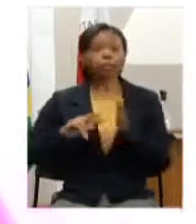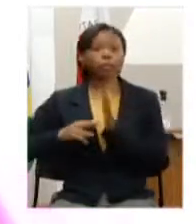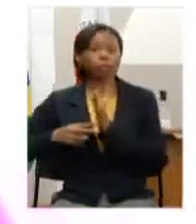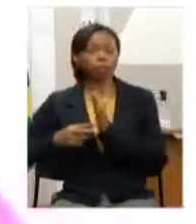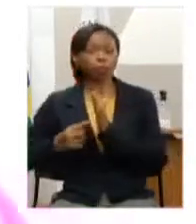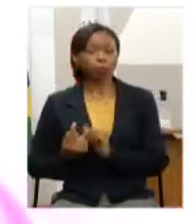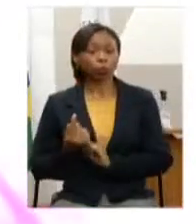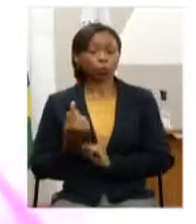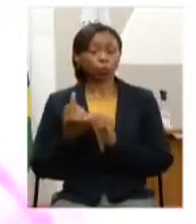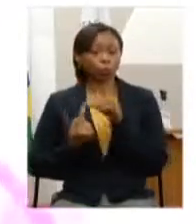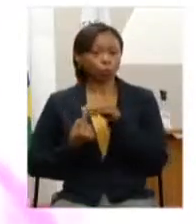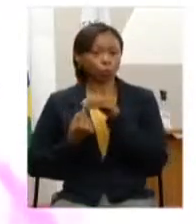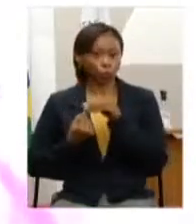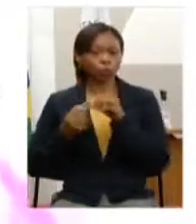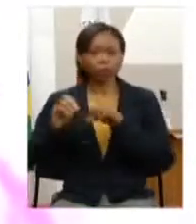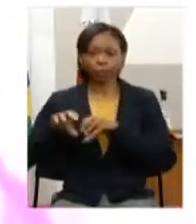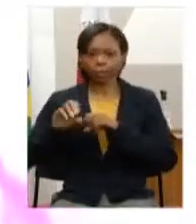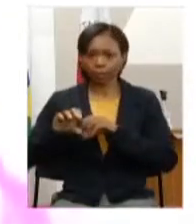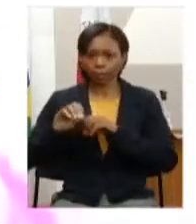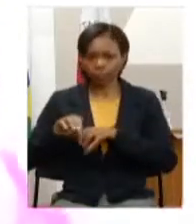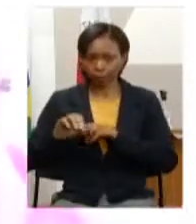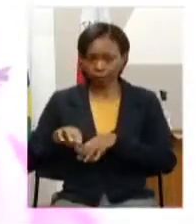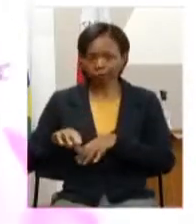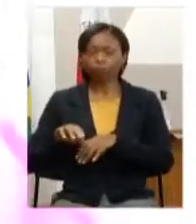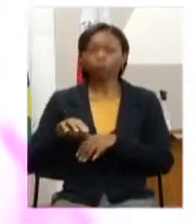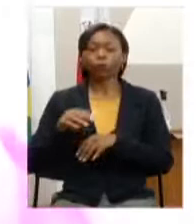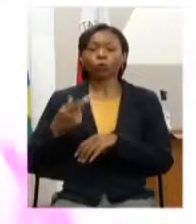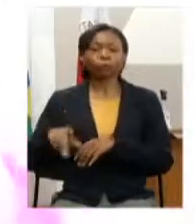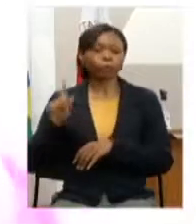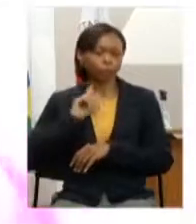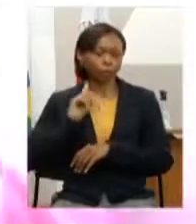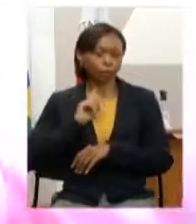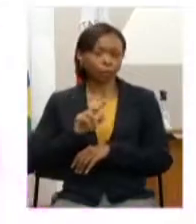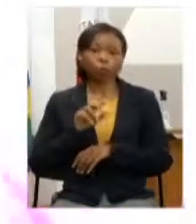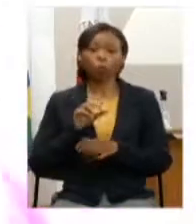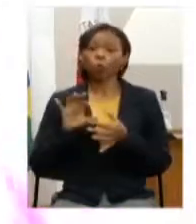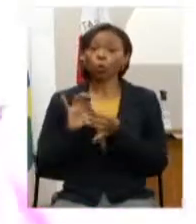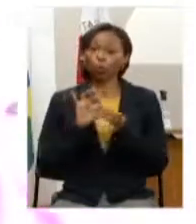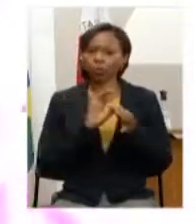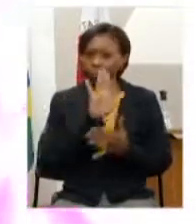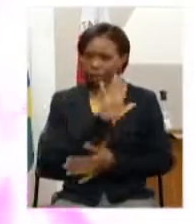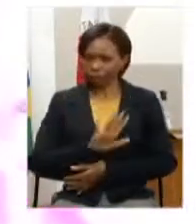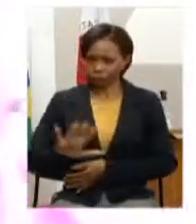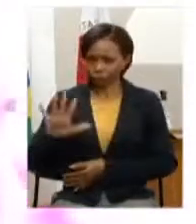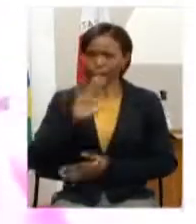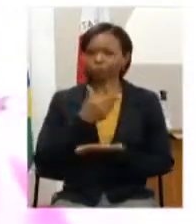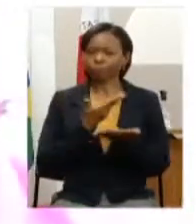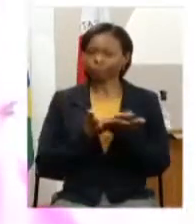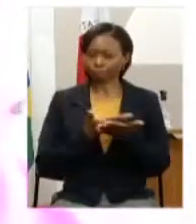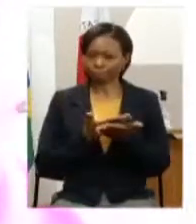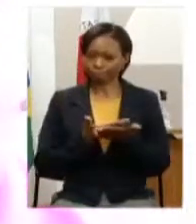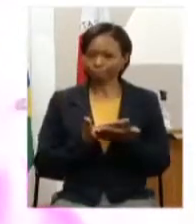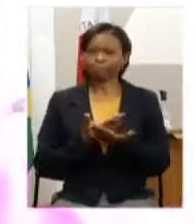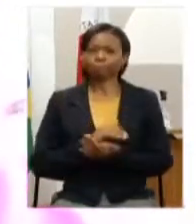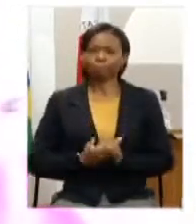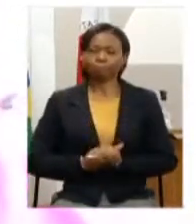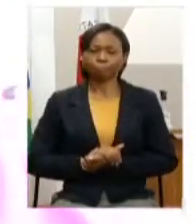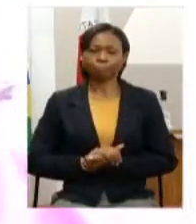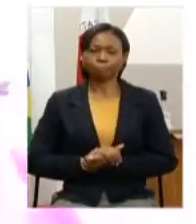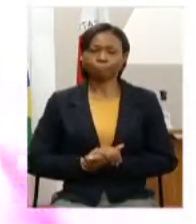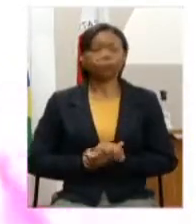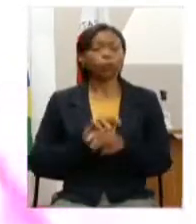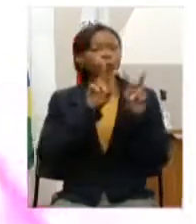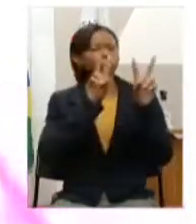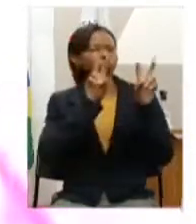Trabalhadores de Educação em Minas Gerais SINDIUT União Nacional dos Estudantes UNI Os temas